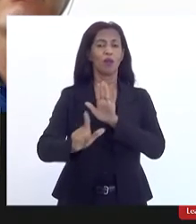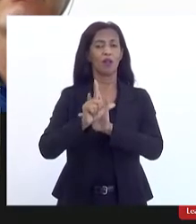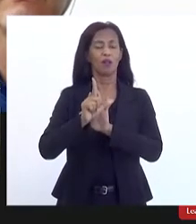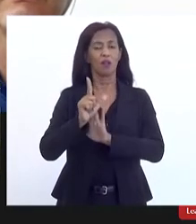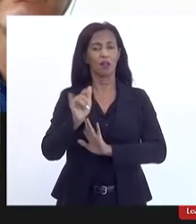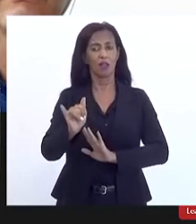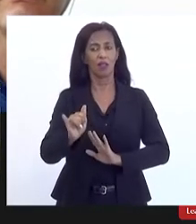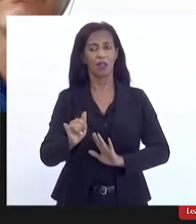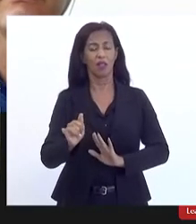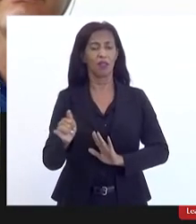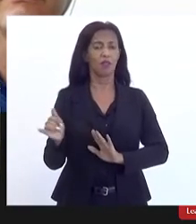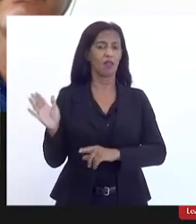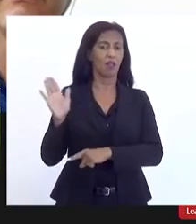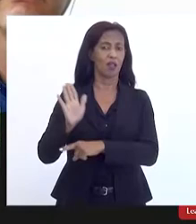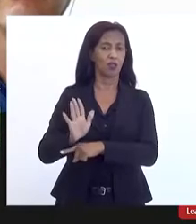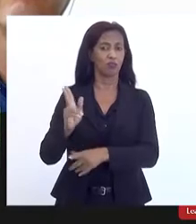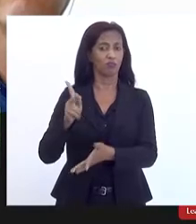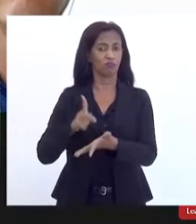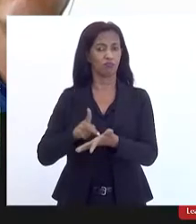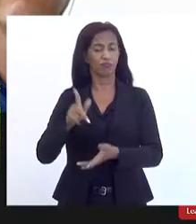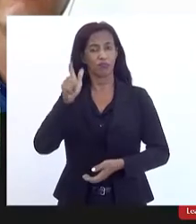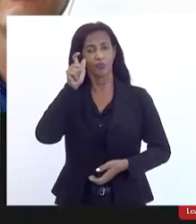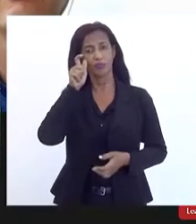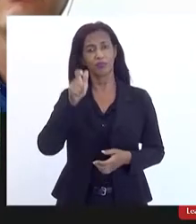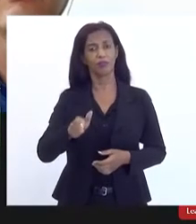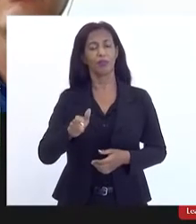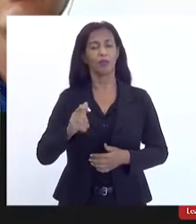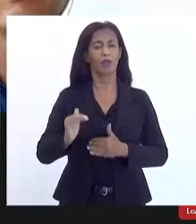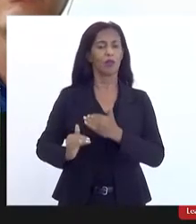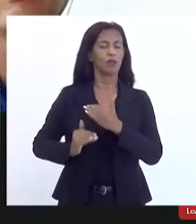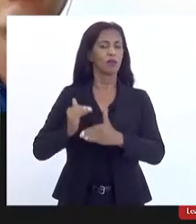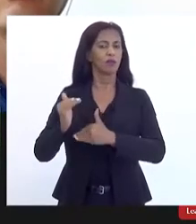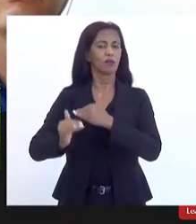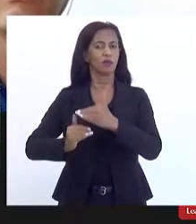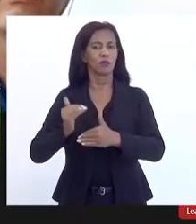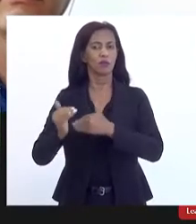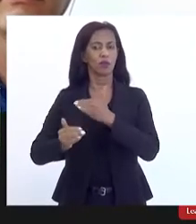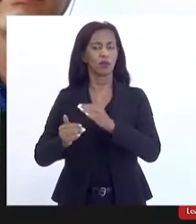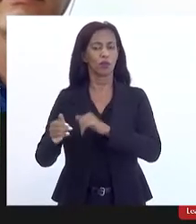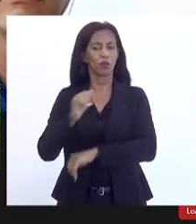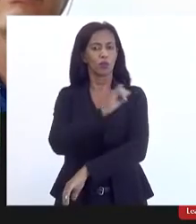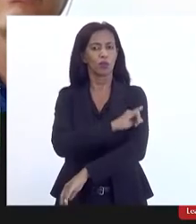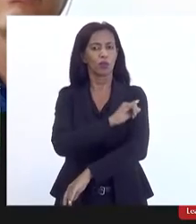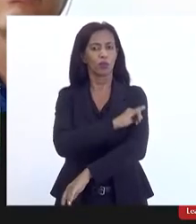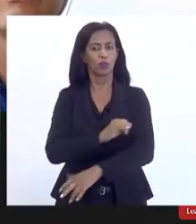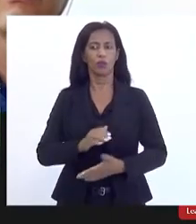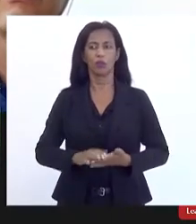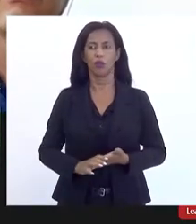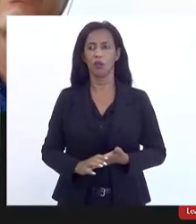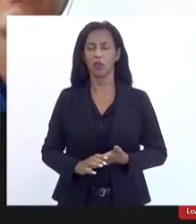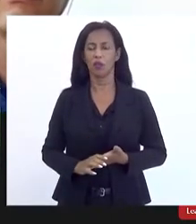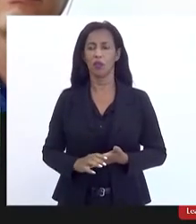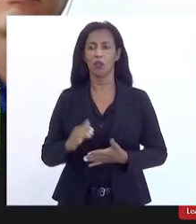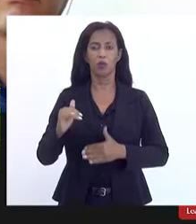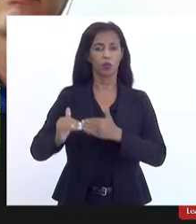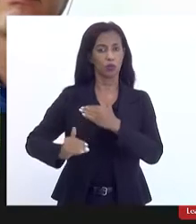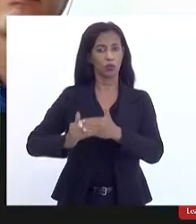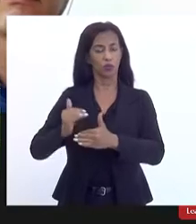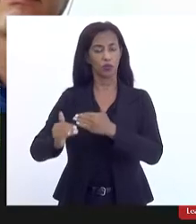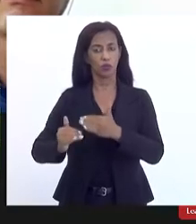que atenda aos reais interesses do desenvolvimento do Rio de Janeiro do desenvolvimento